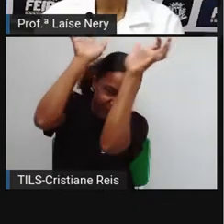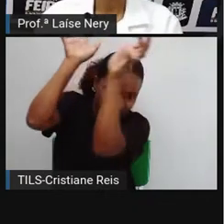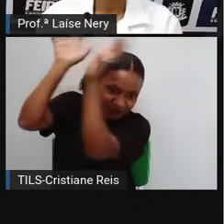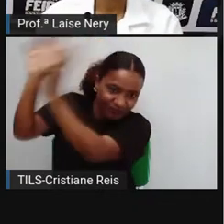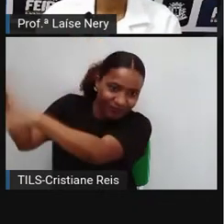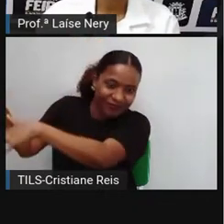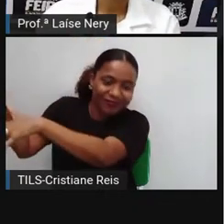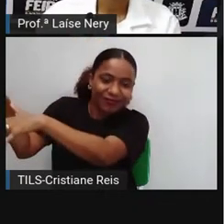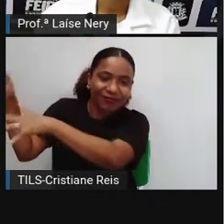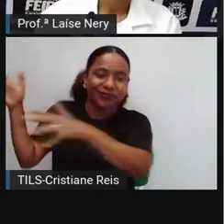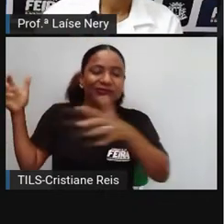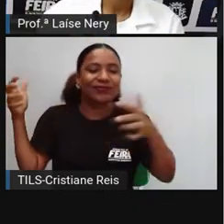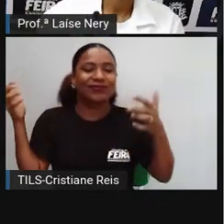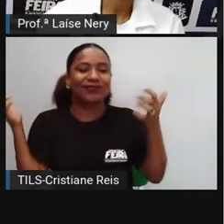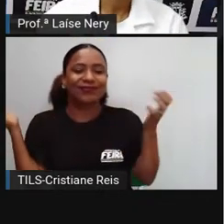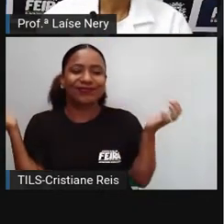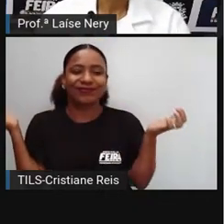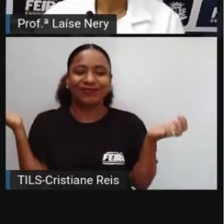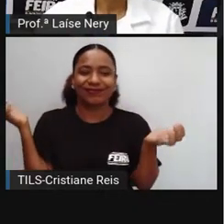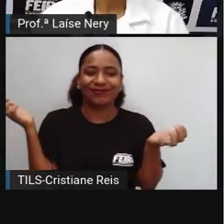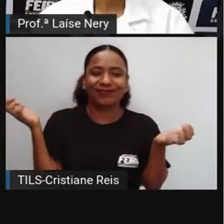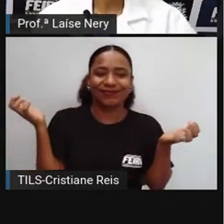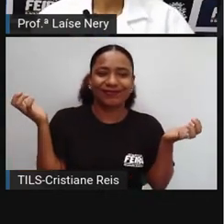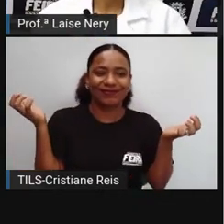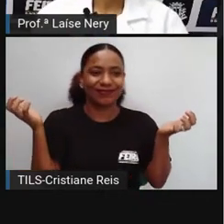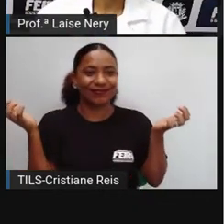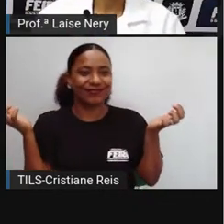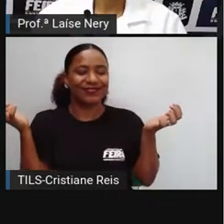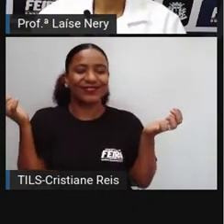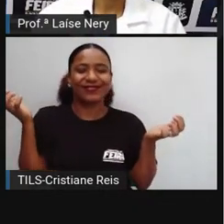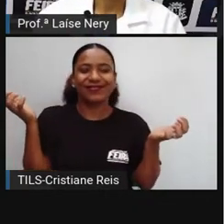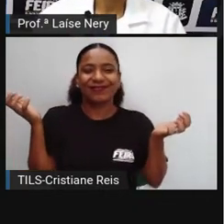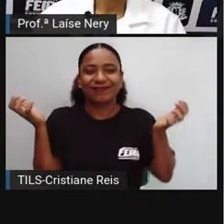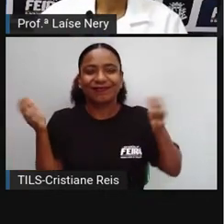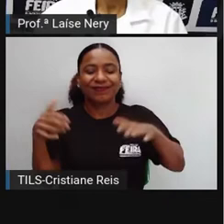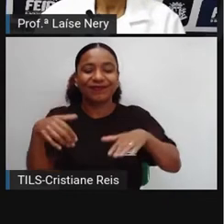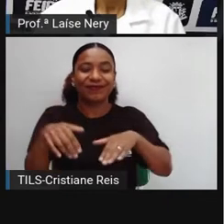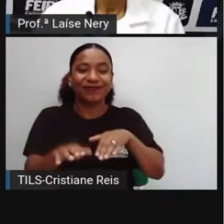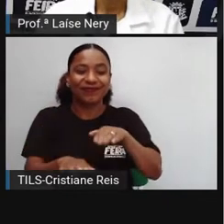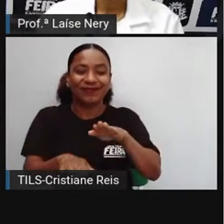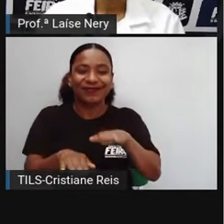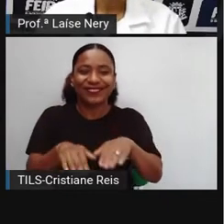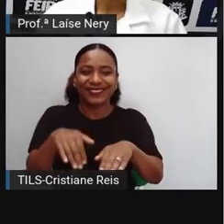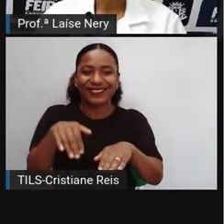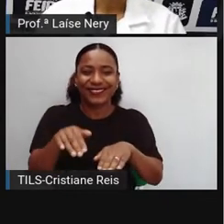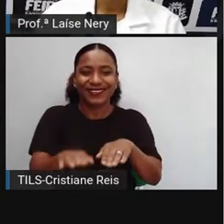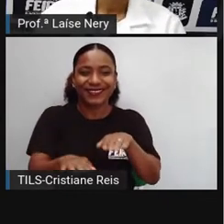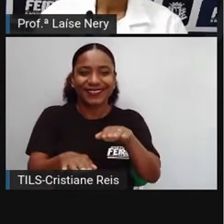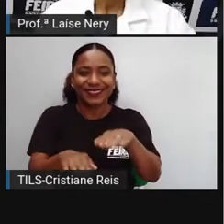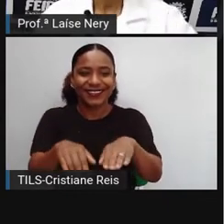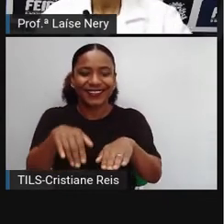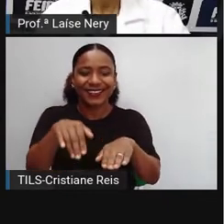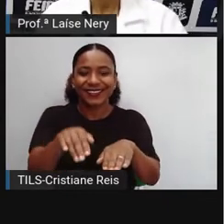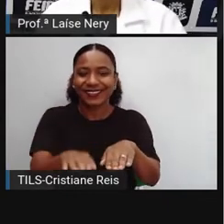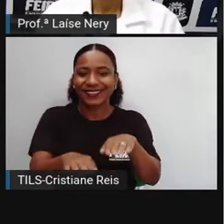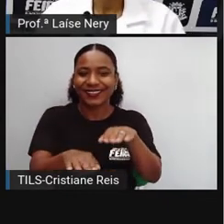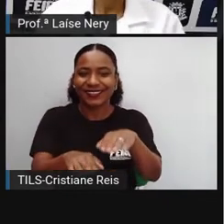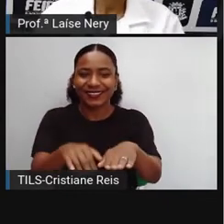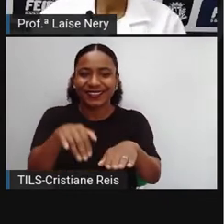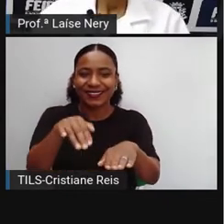continuou o seu caminho, com passos muito mais leves. Um por um, os